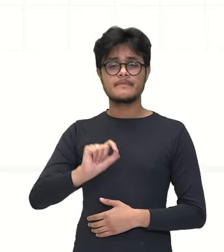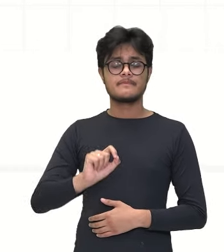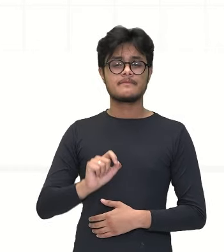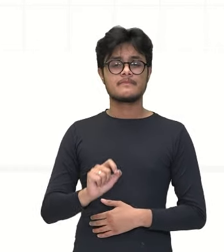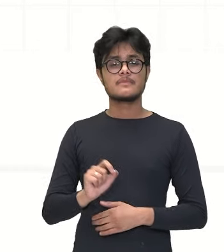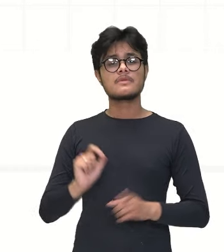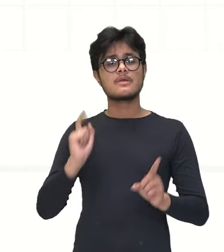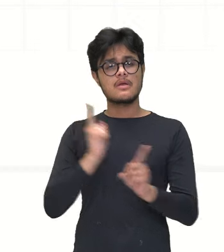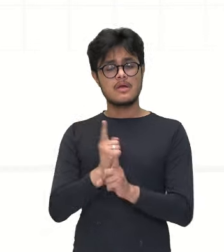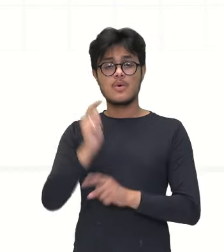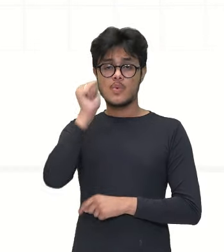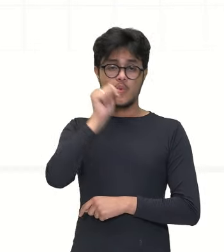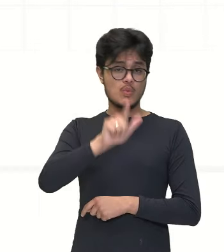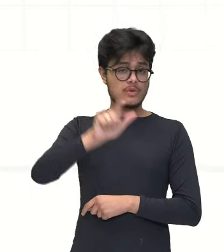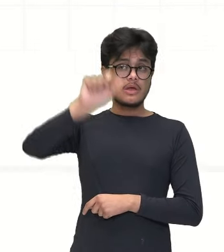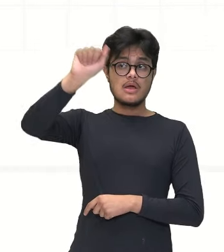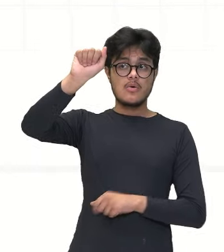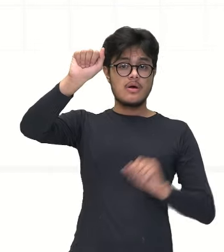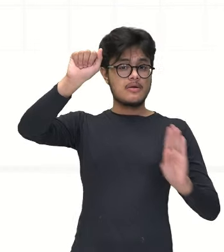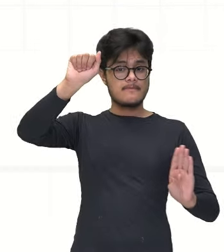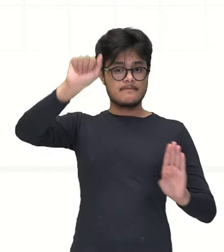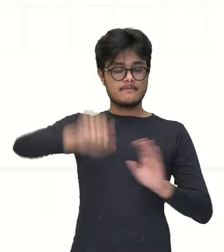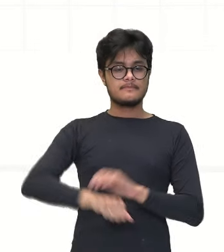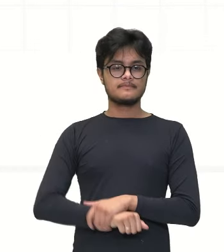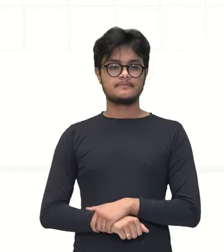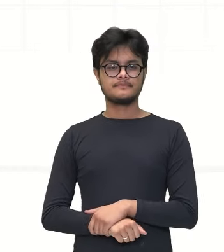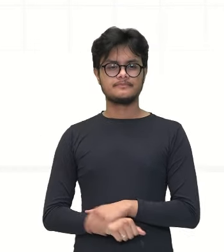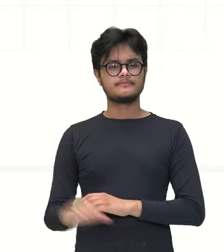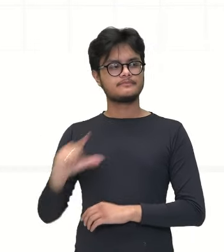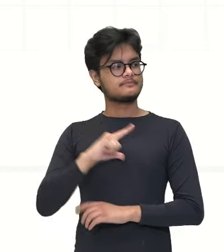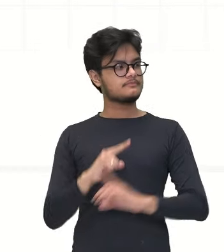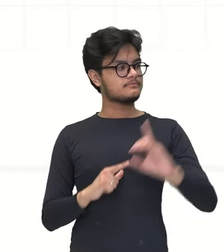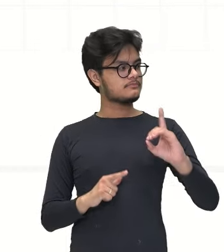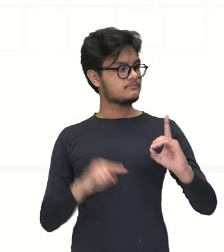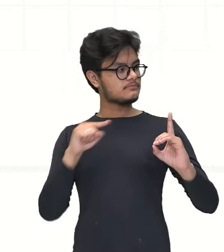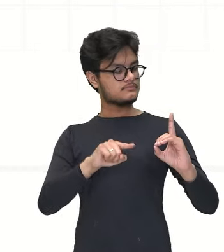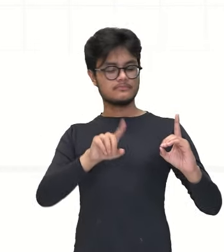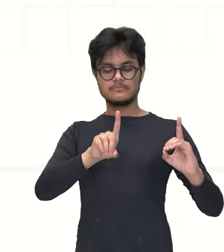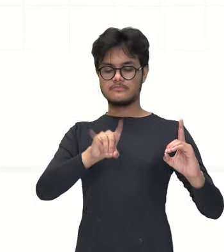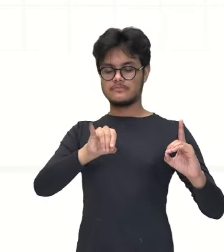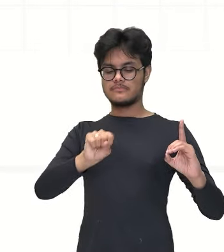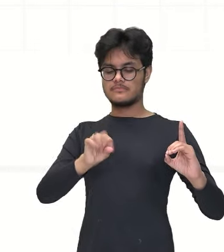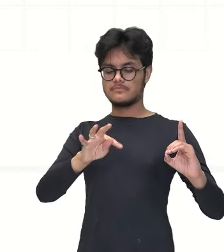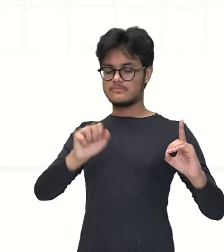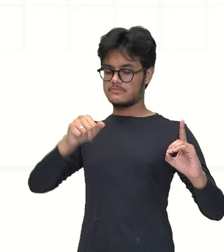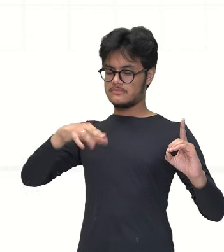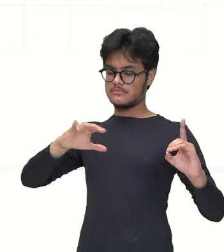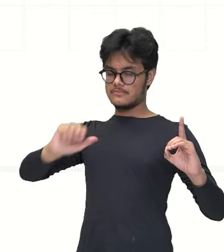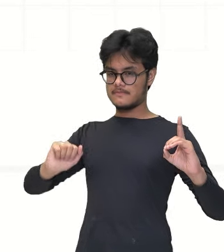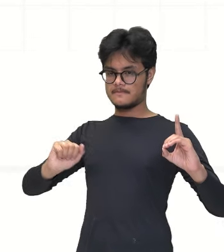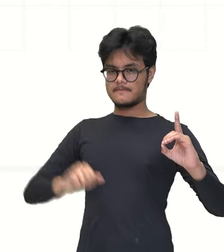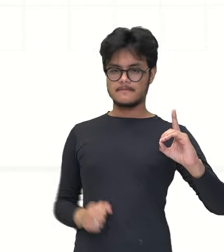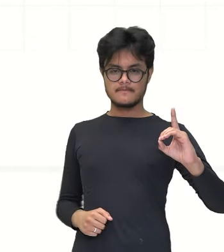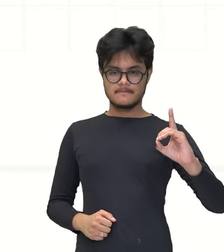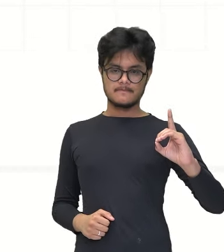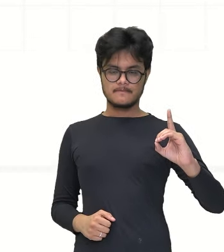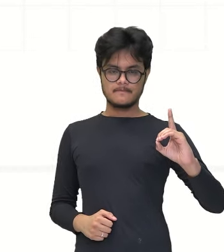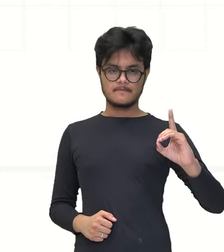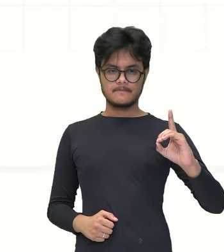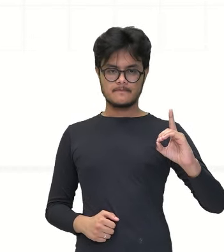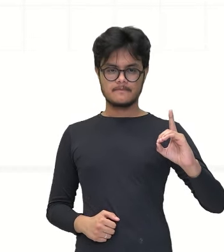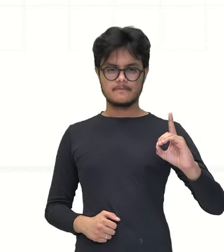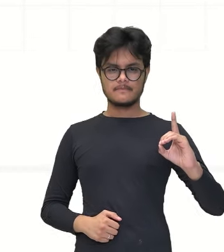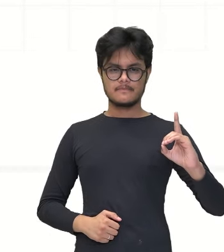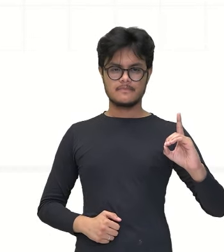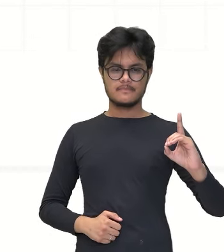própria distância. Então, a gente vai colocar aqui, ó. Um D de distância ao quadrado vai ser igual